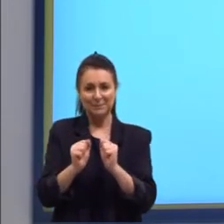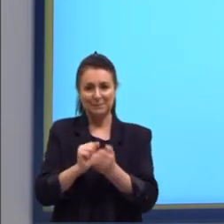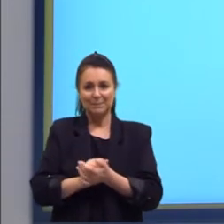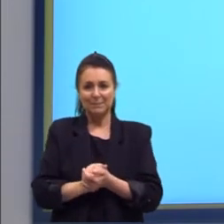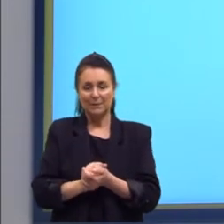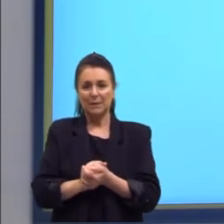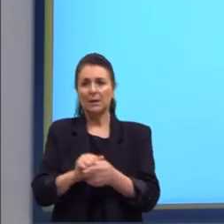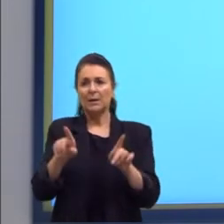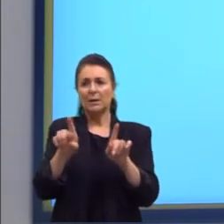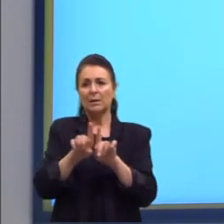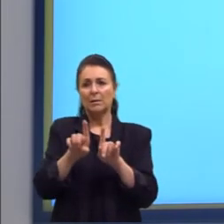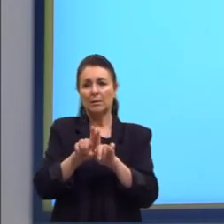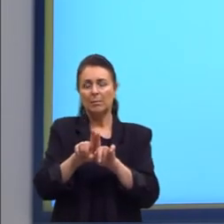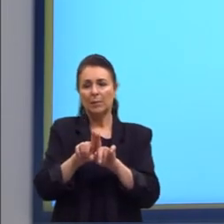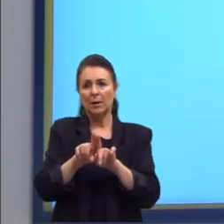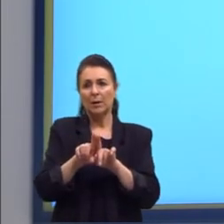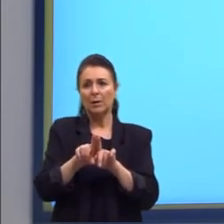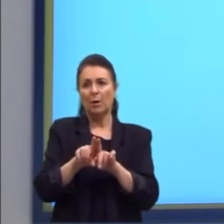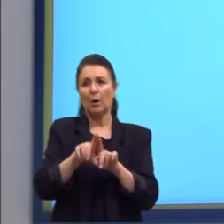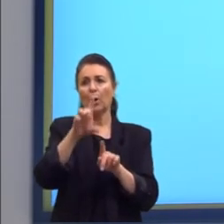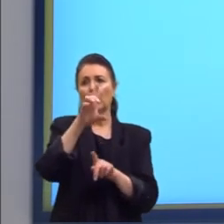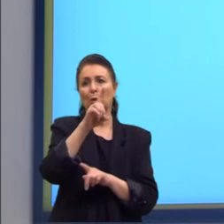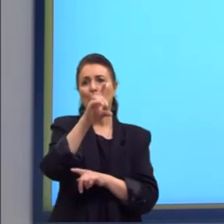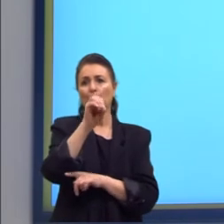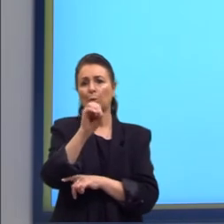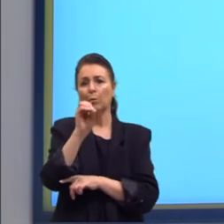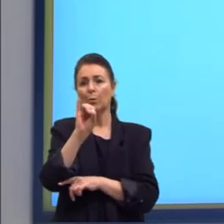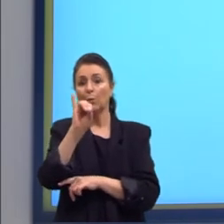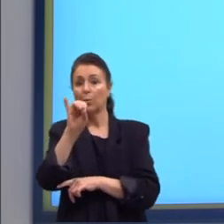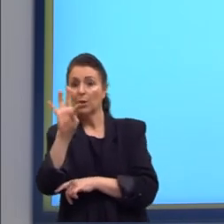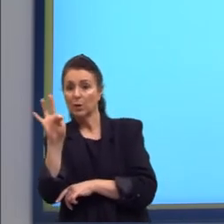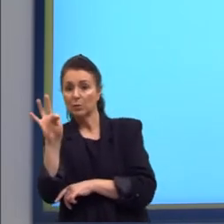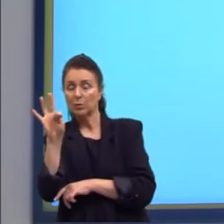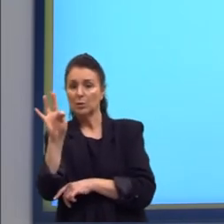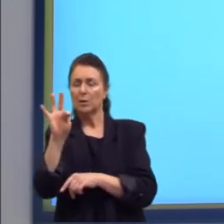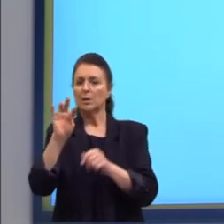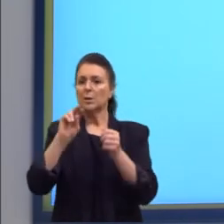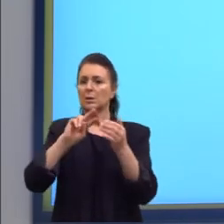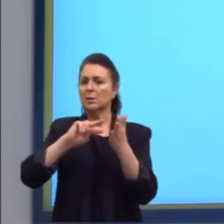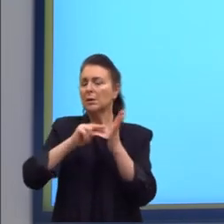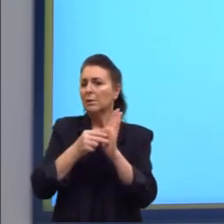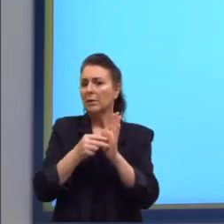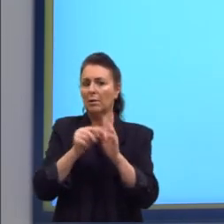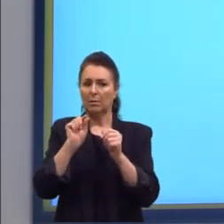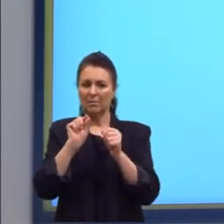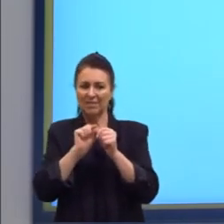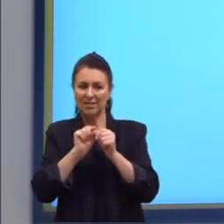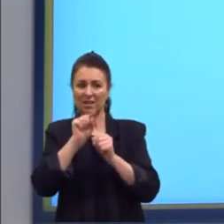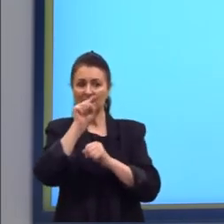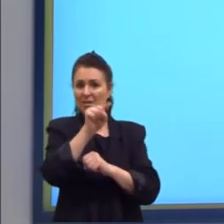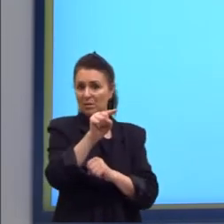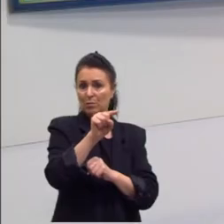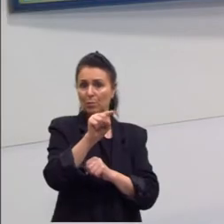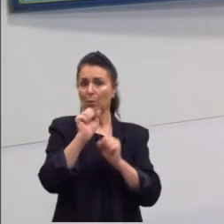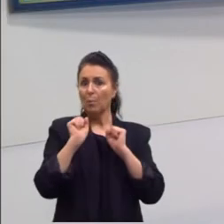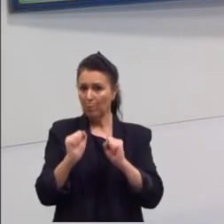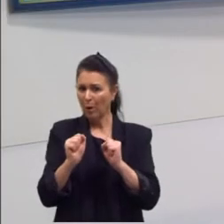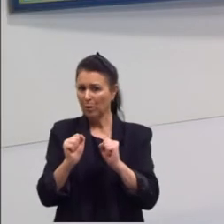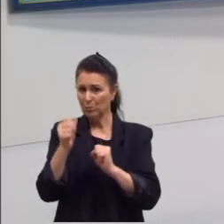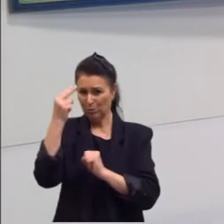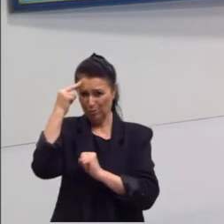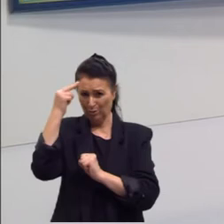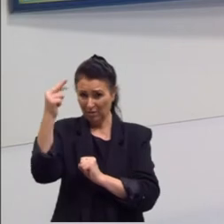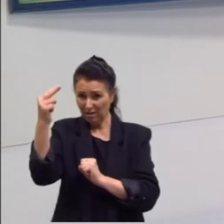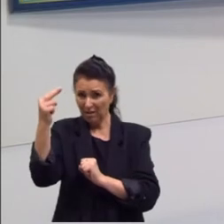Do it, no inglês, seria como, por exemplo, um fazer isso. Se você pode sonhar, no inglês seria um fazer